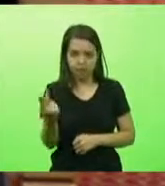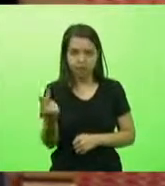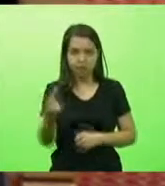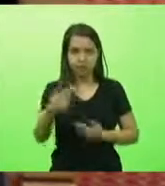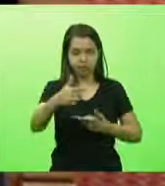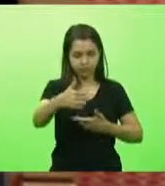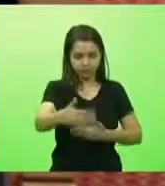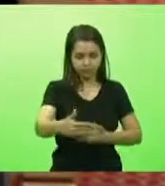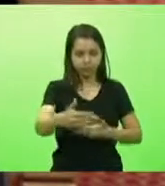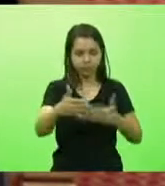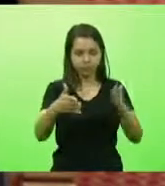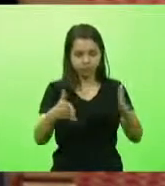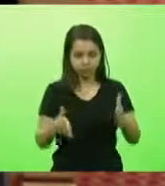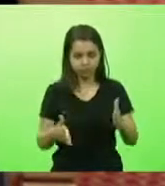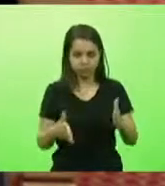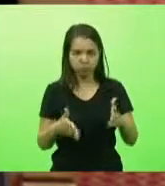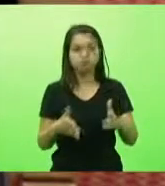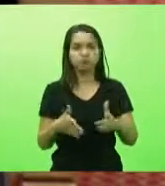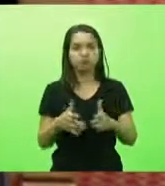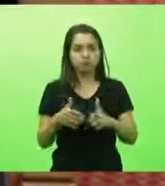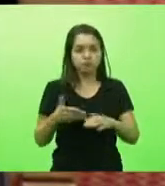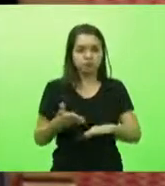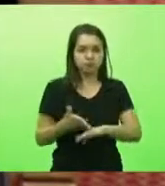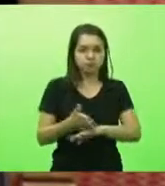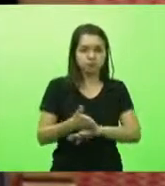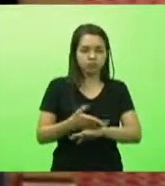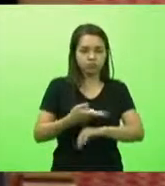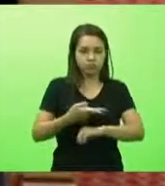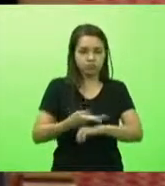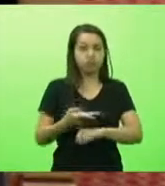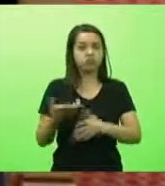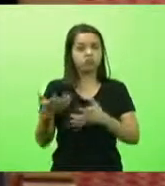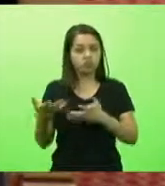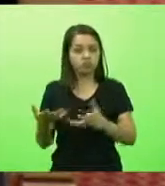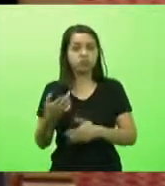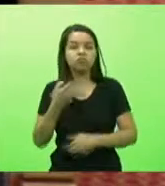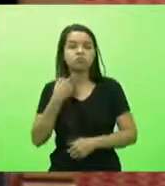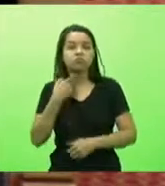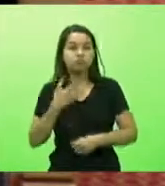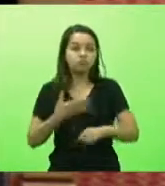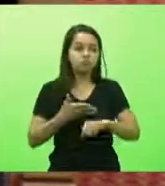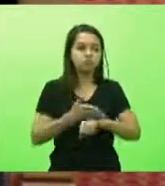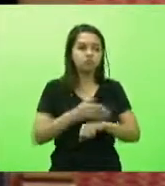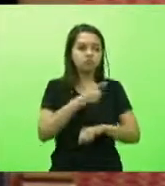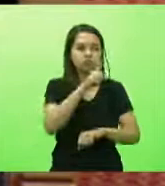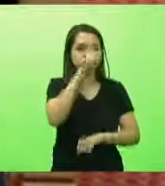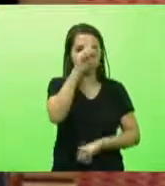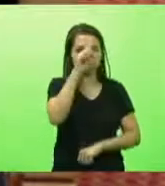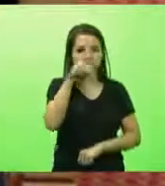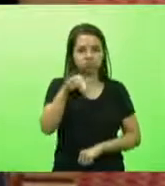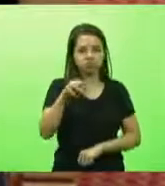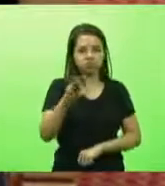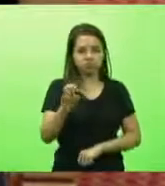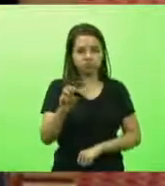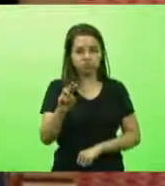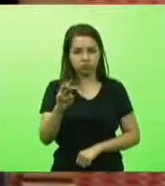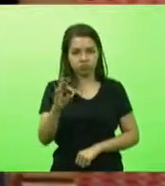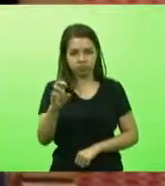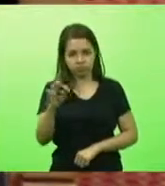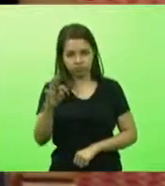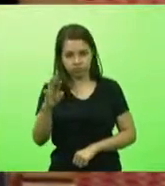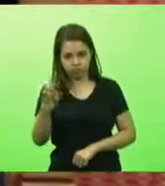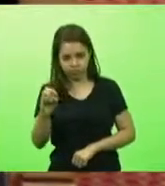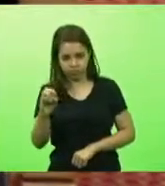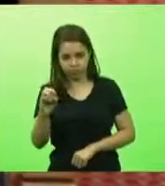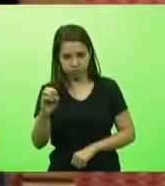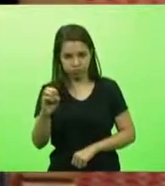queria vir se internar no hospital de Nova Trento. Os últimos três secretários da saúde